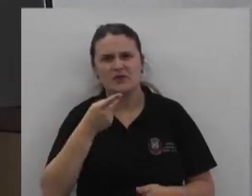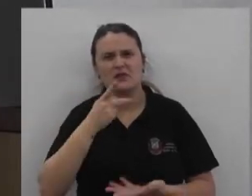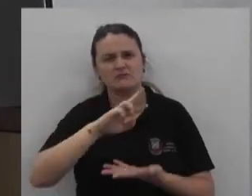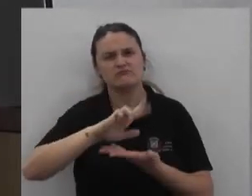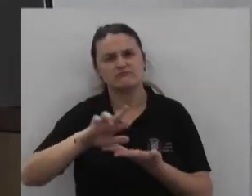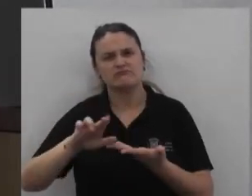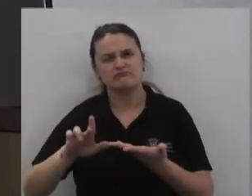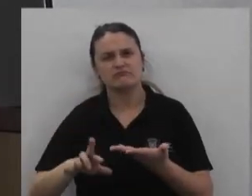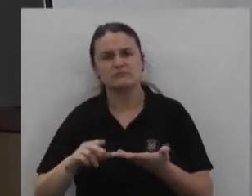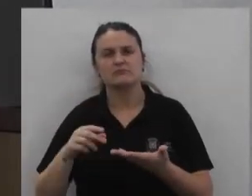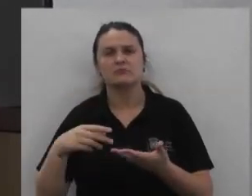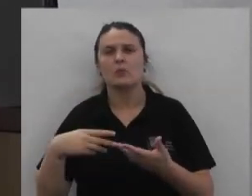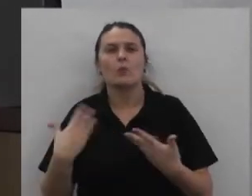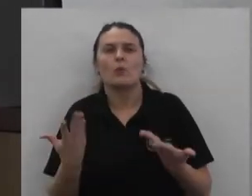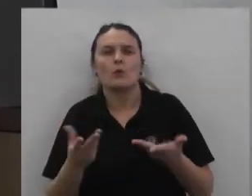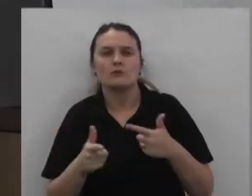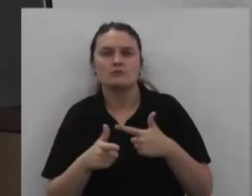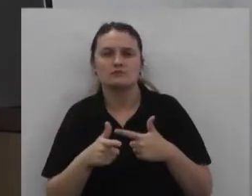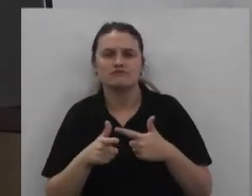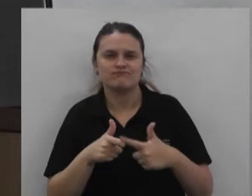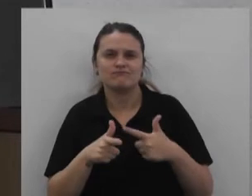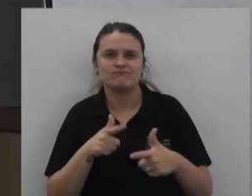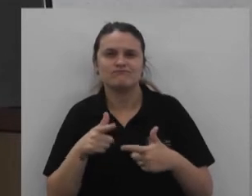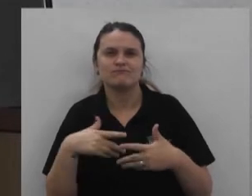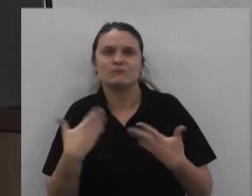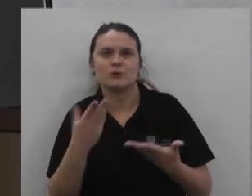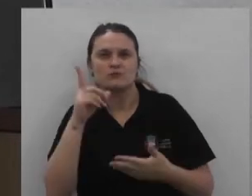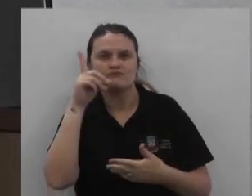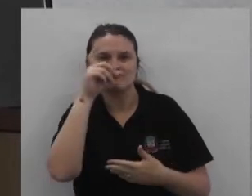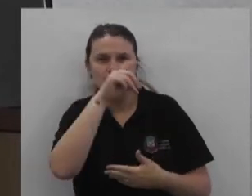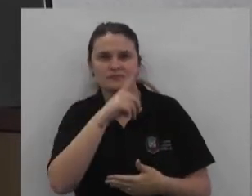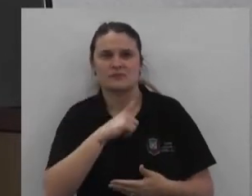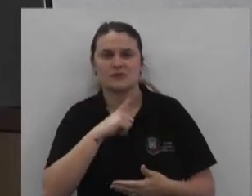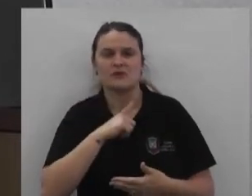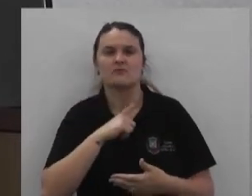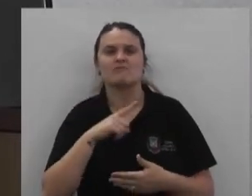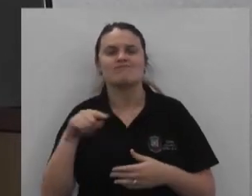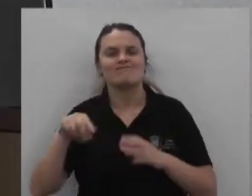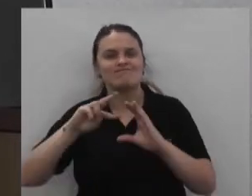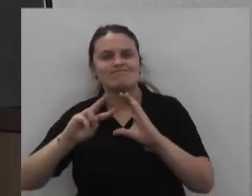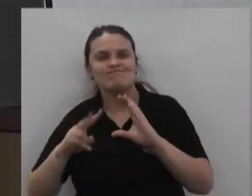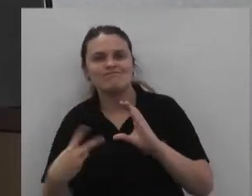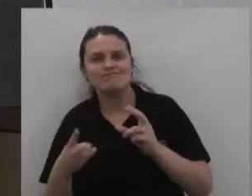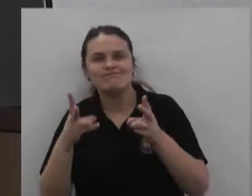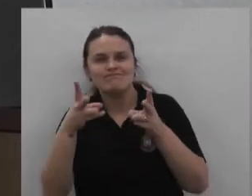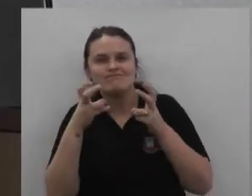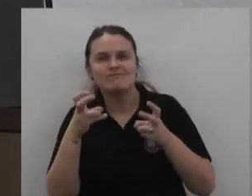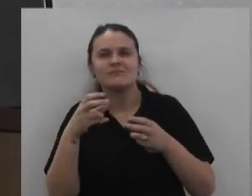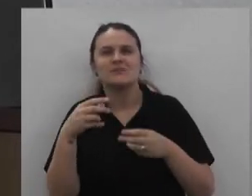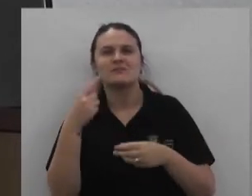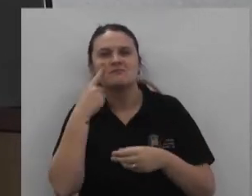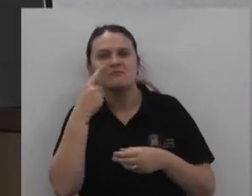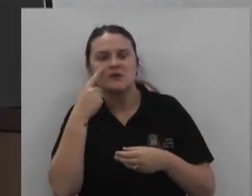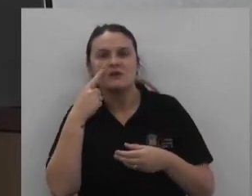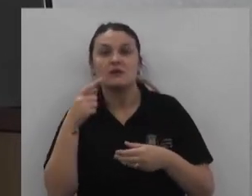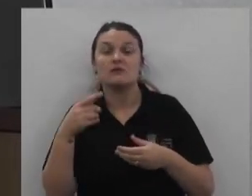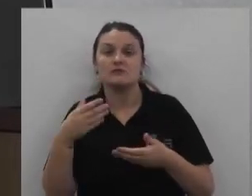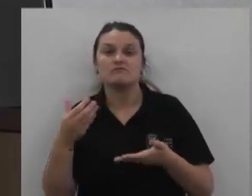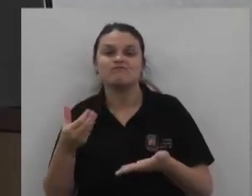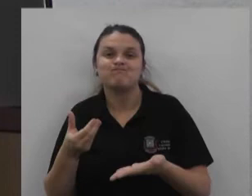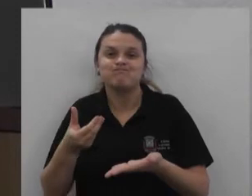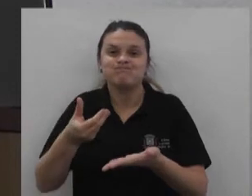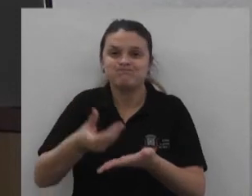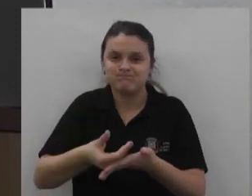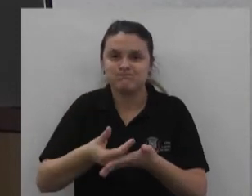Dessa dificuldade Que a gente tem E a Câmara Vendo essa dificuldade Nos chamou Para destinar Uma grande parte Desse